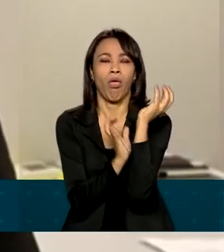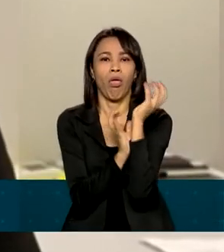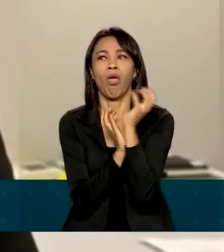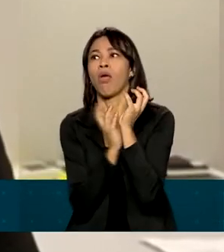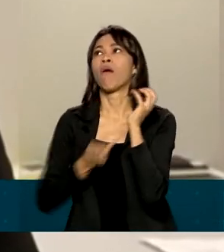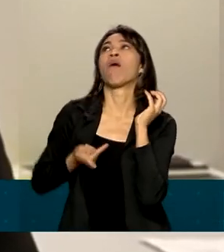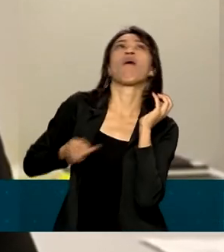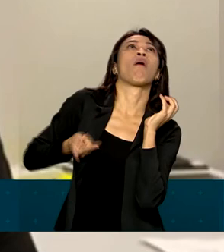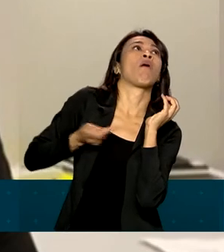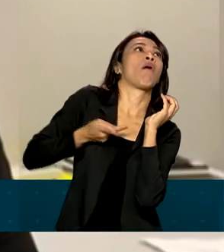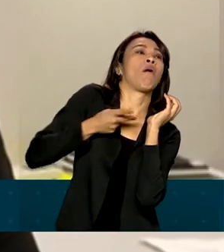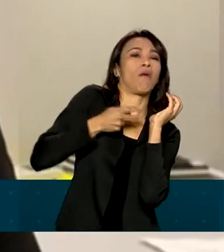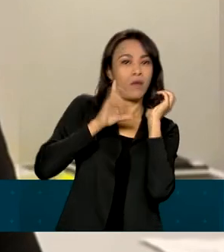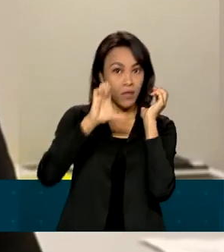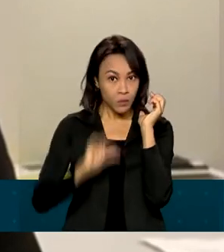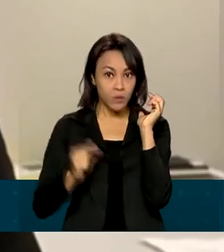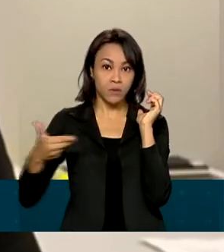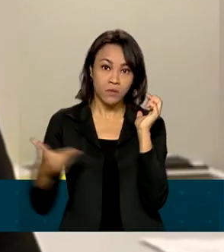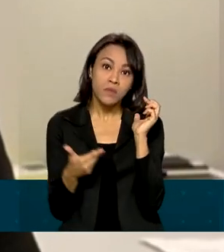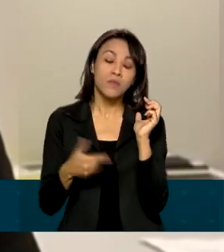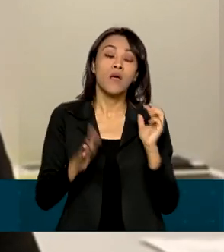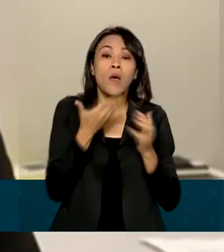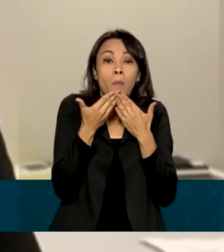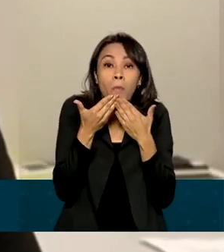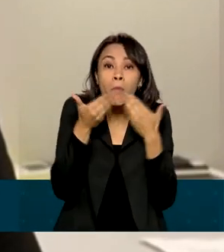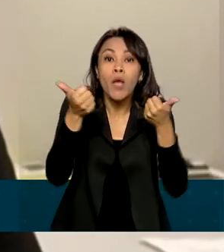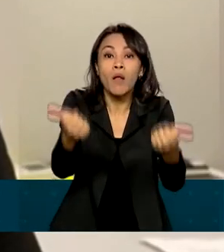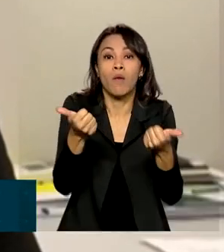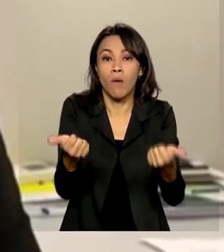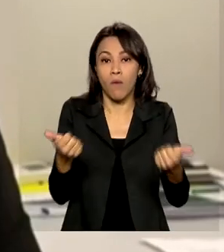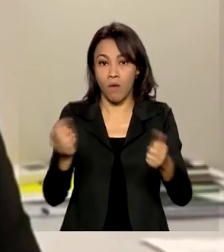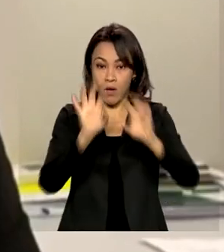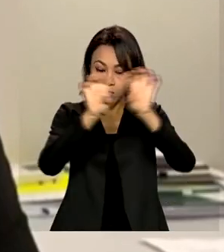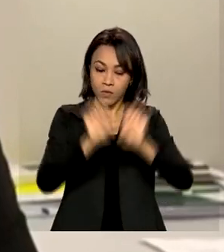transformação digital do Estado, levando à melhoria estrutural da administração pública.